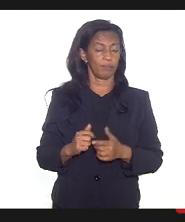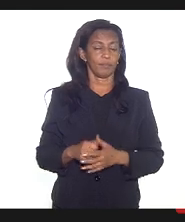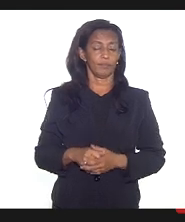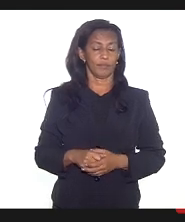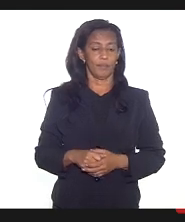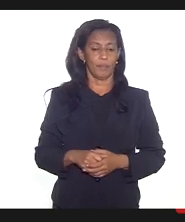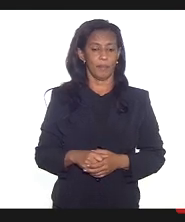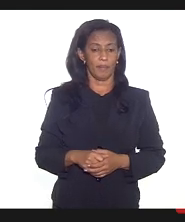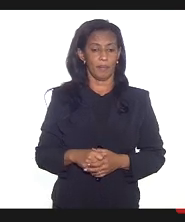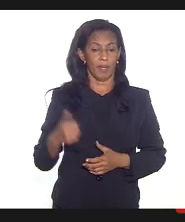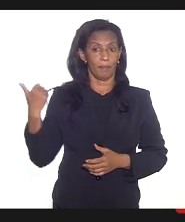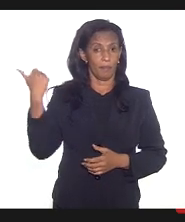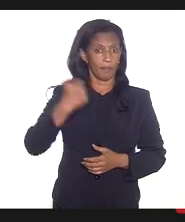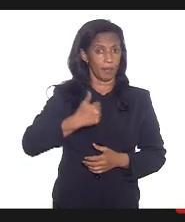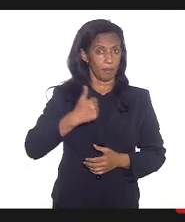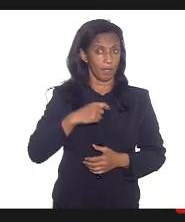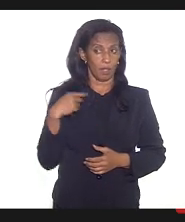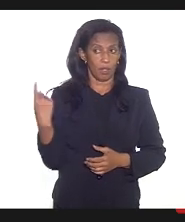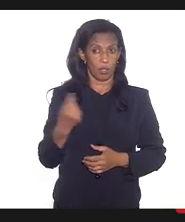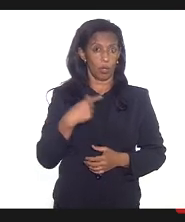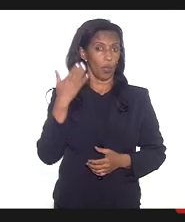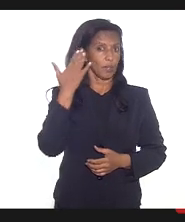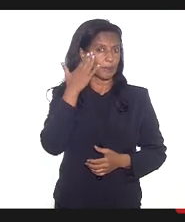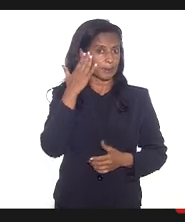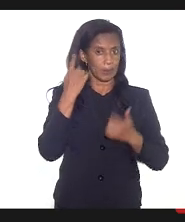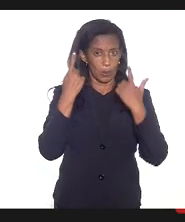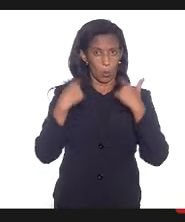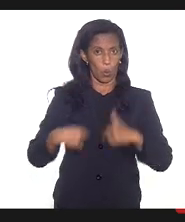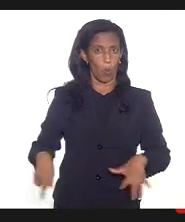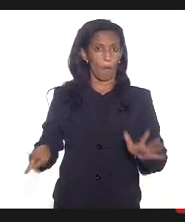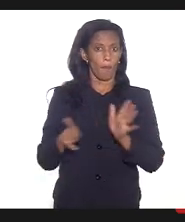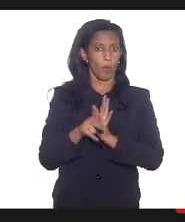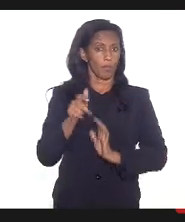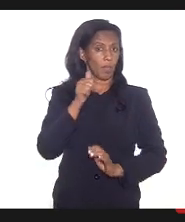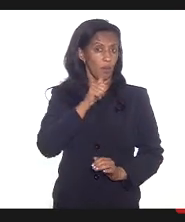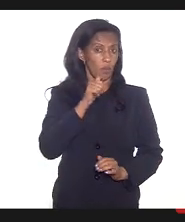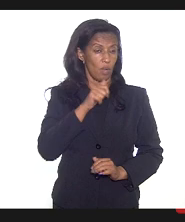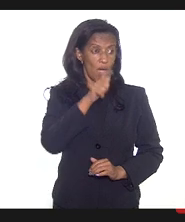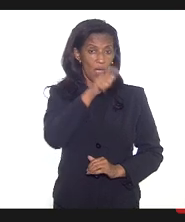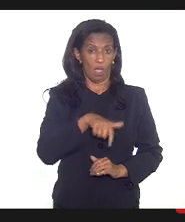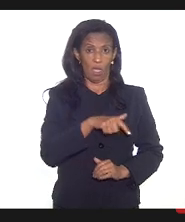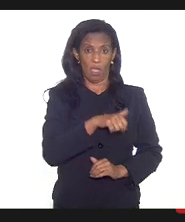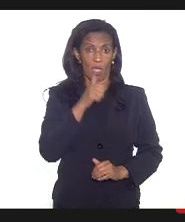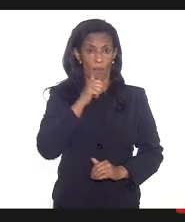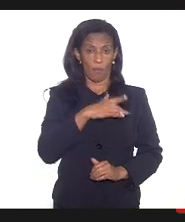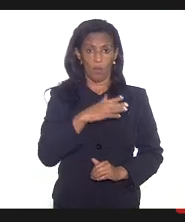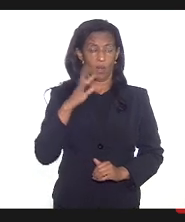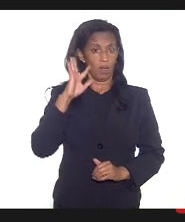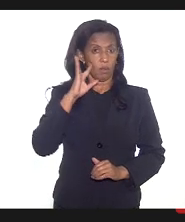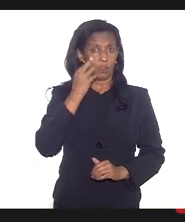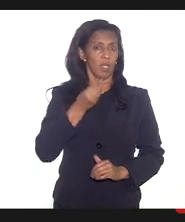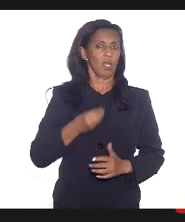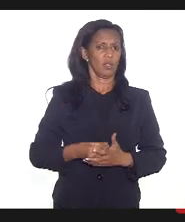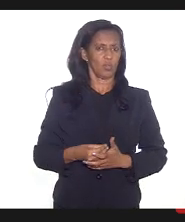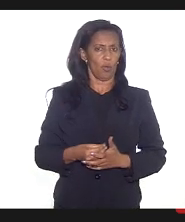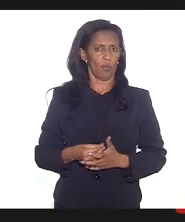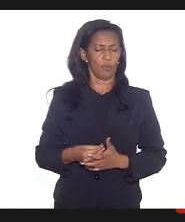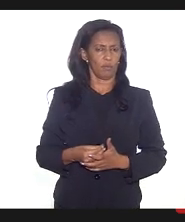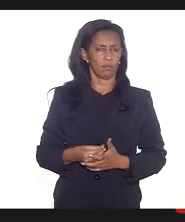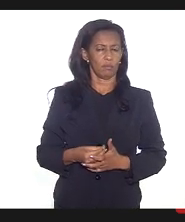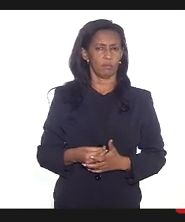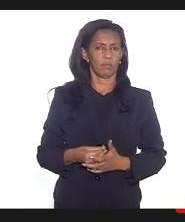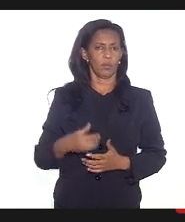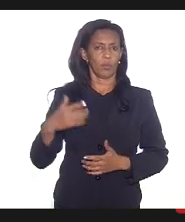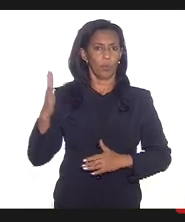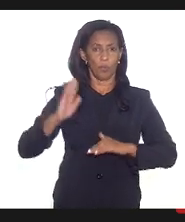primeiro nós entendemos que o corpo é da mulher então é a mulher que deve autonomamente tomar a decisão